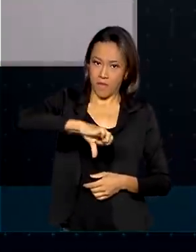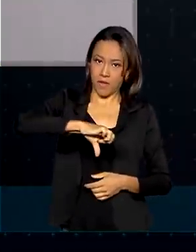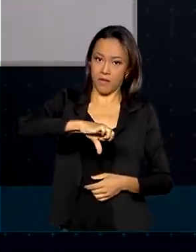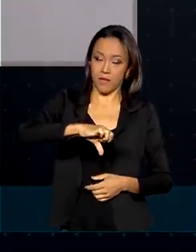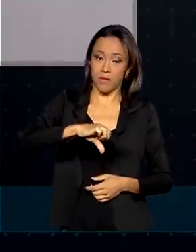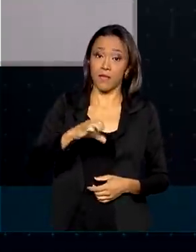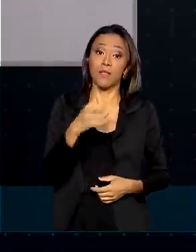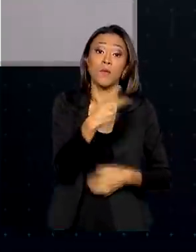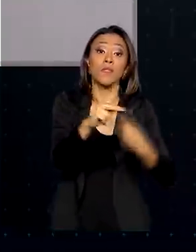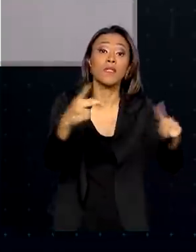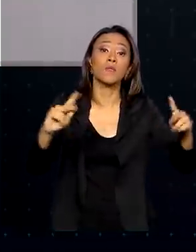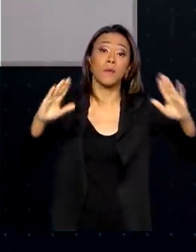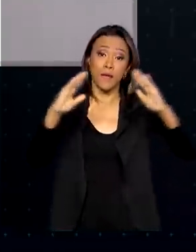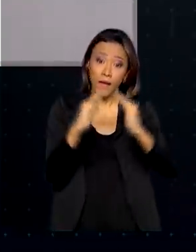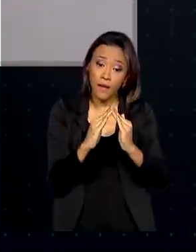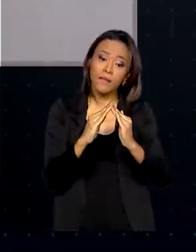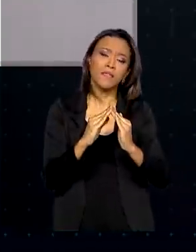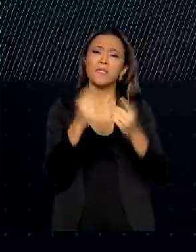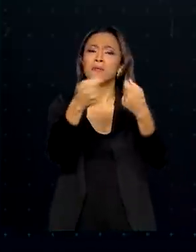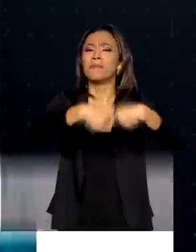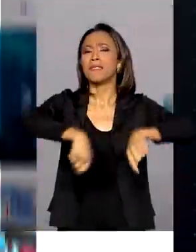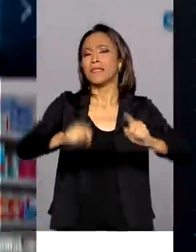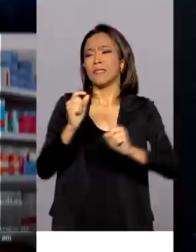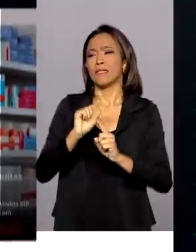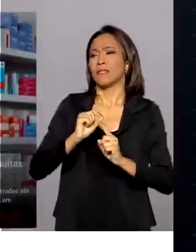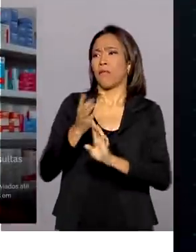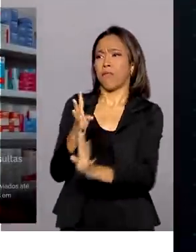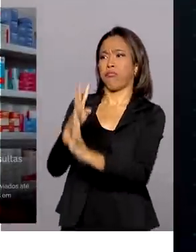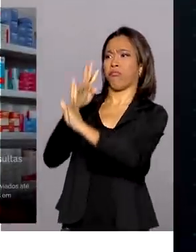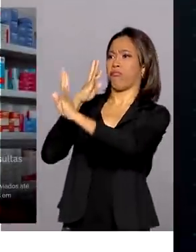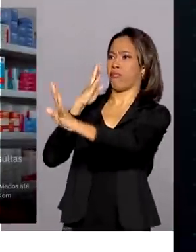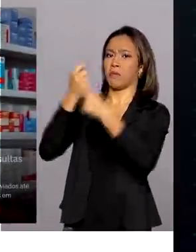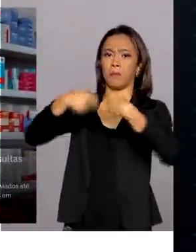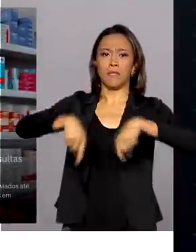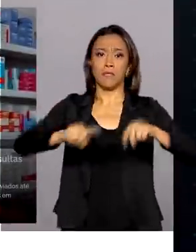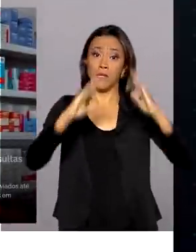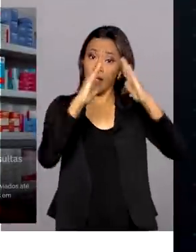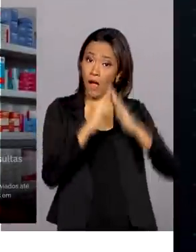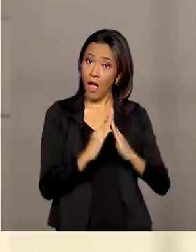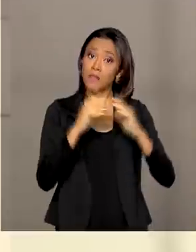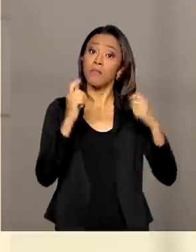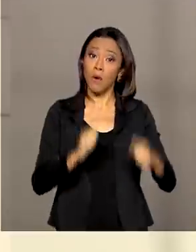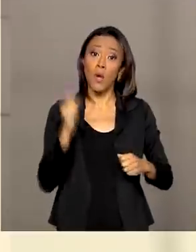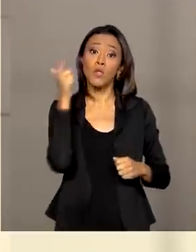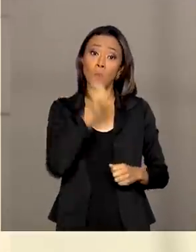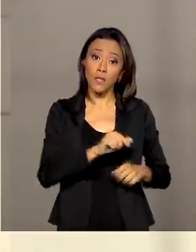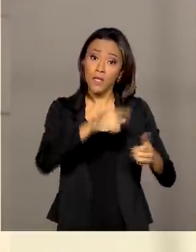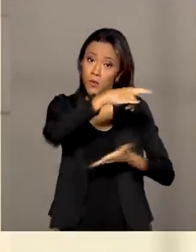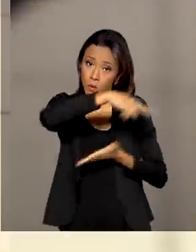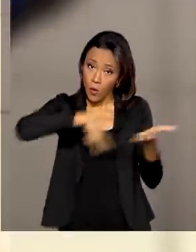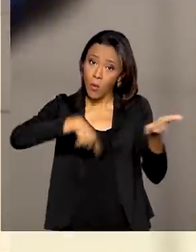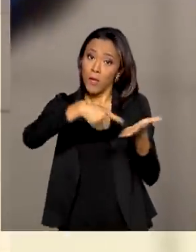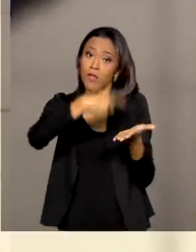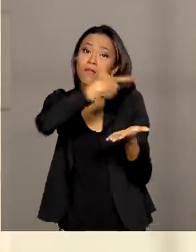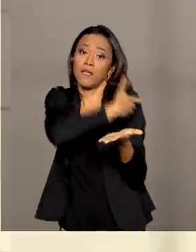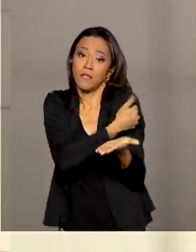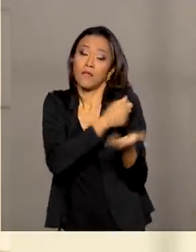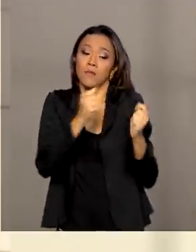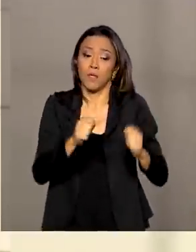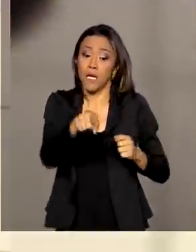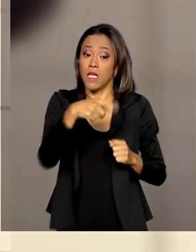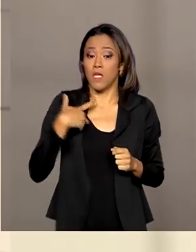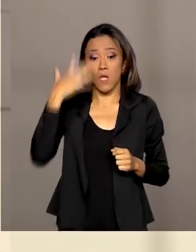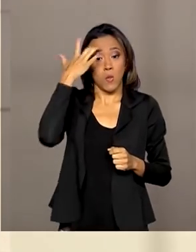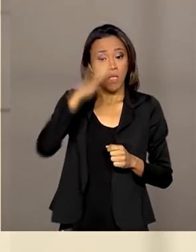conforto da sua casa, sem precisar enfrentar filas, você pode obter o documento. Lucas ainda não sabe quando